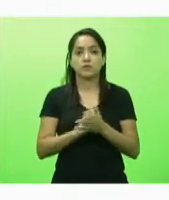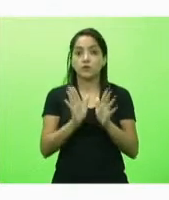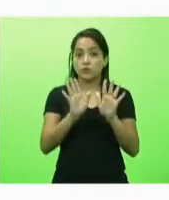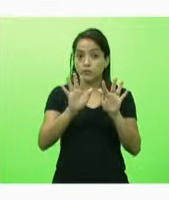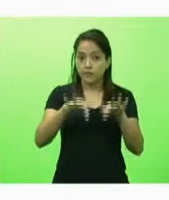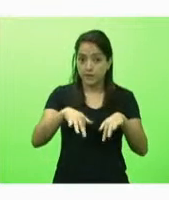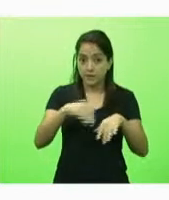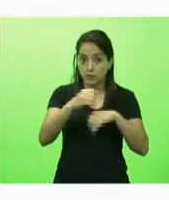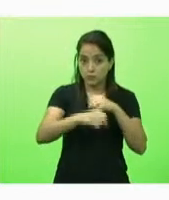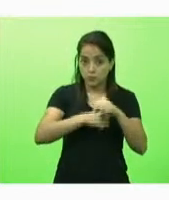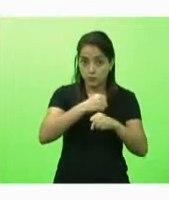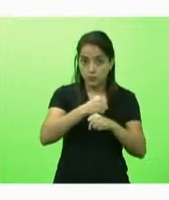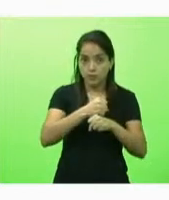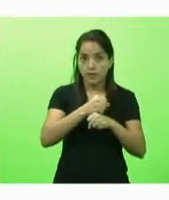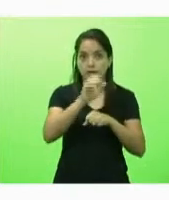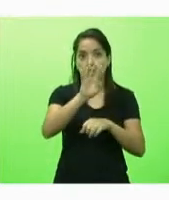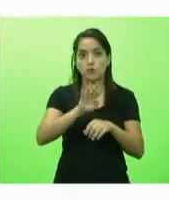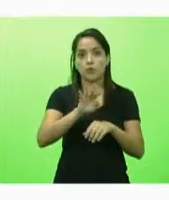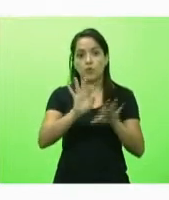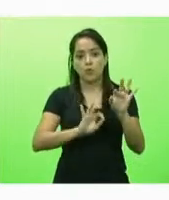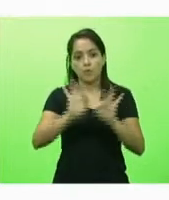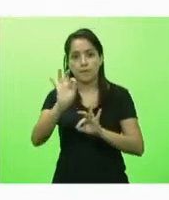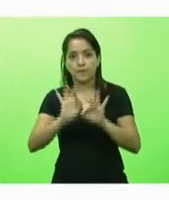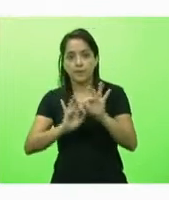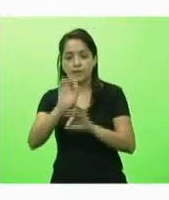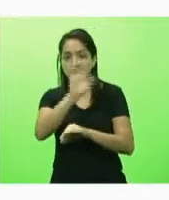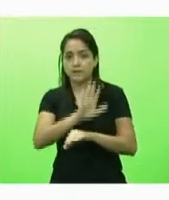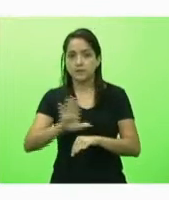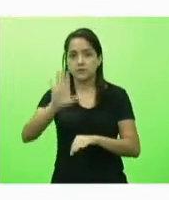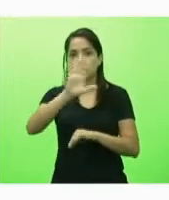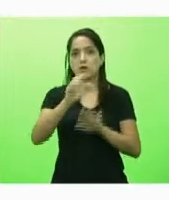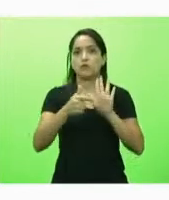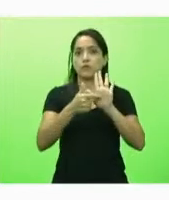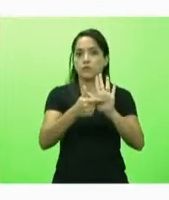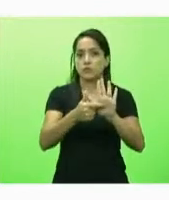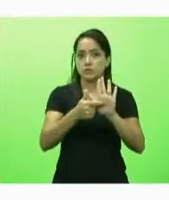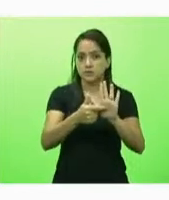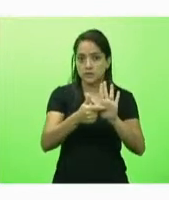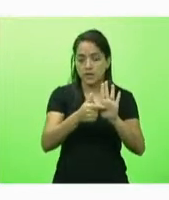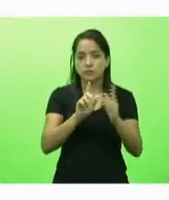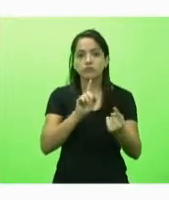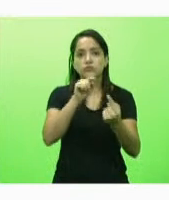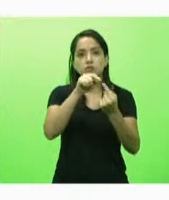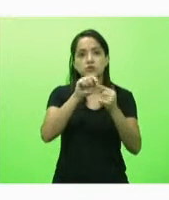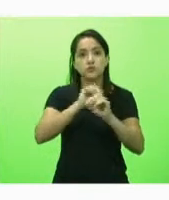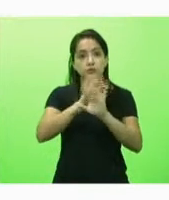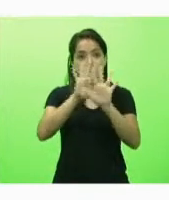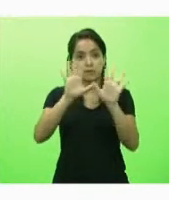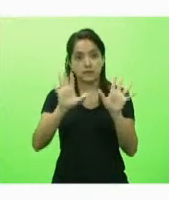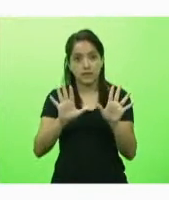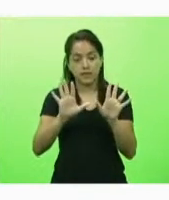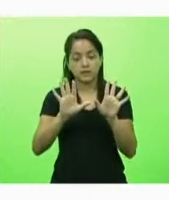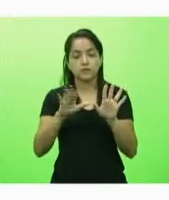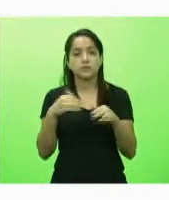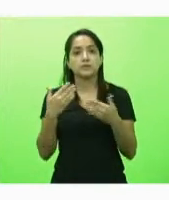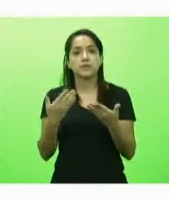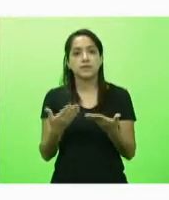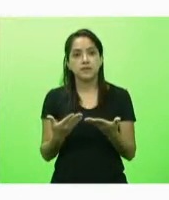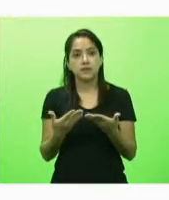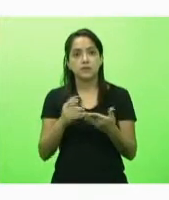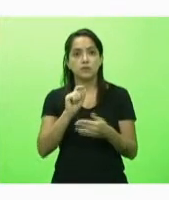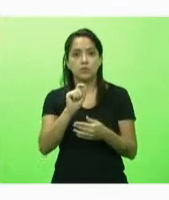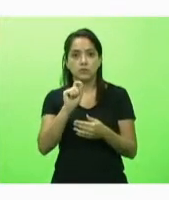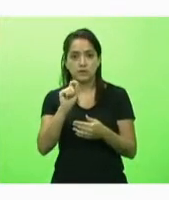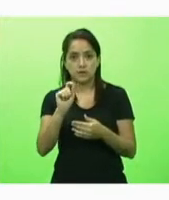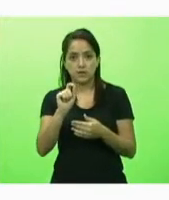plano nacional de vacinação contra o covid ele foi publicado ele traz alguns objetivos muito claros e determina o